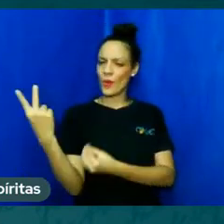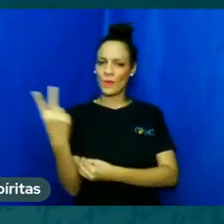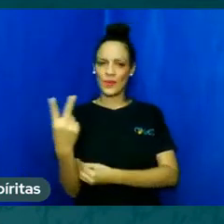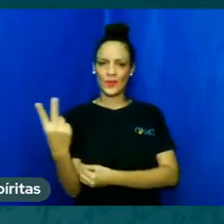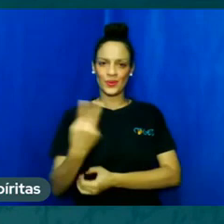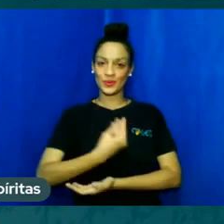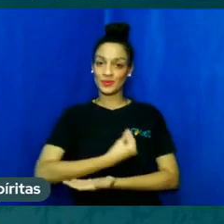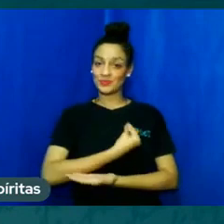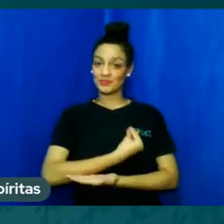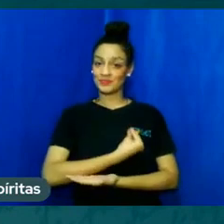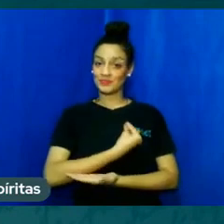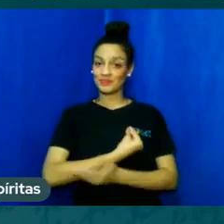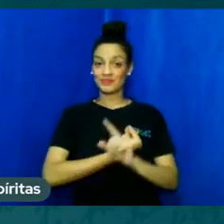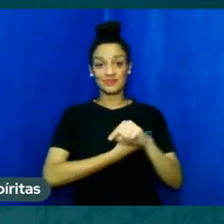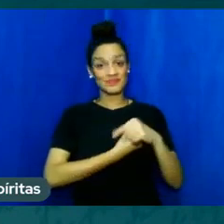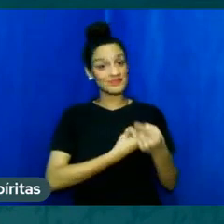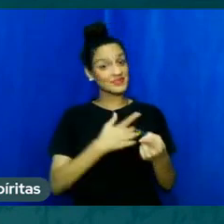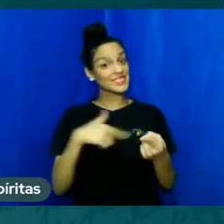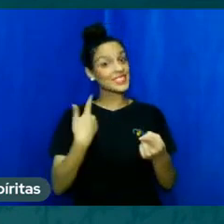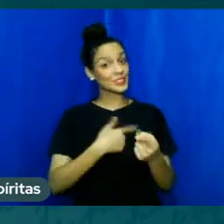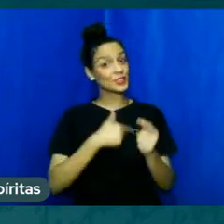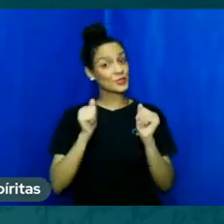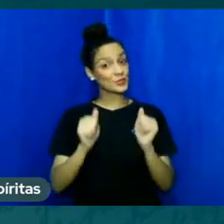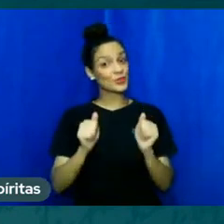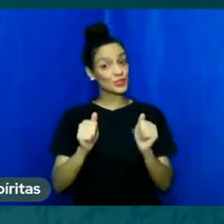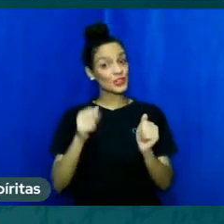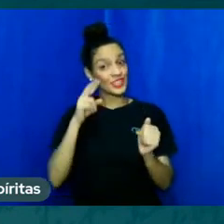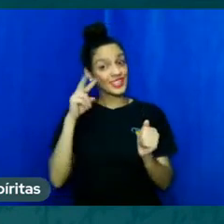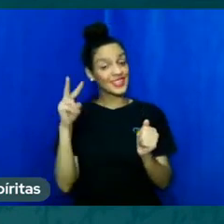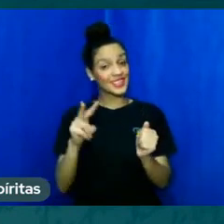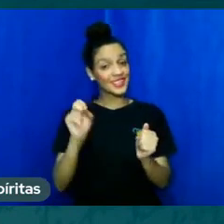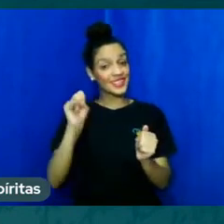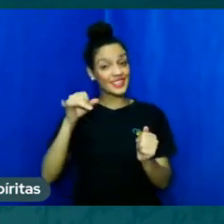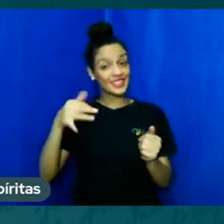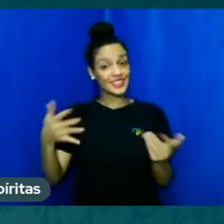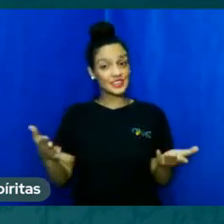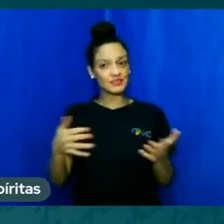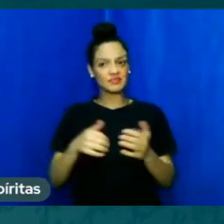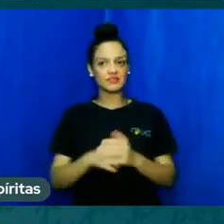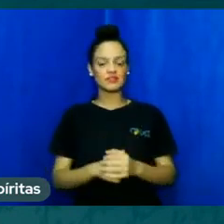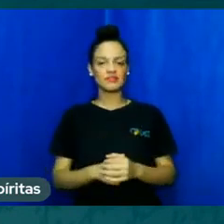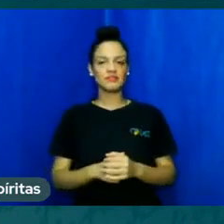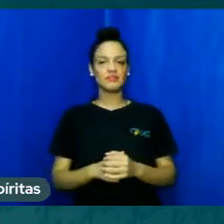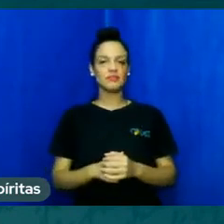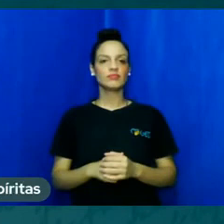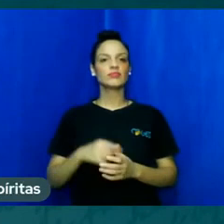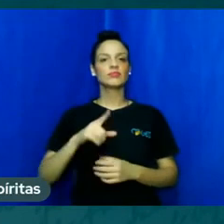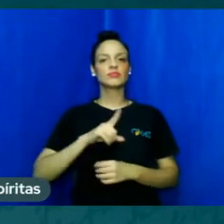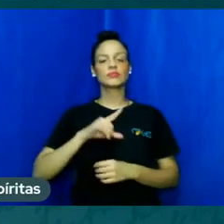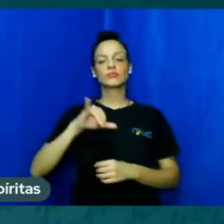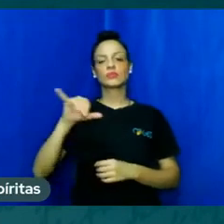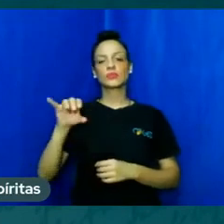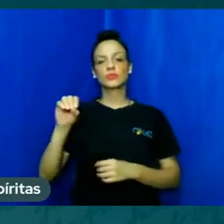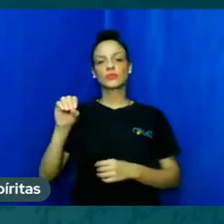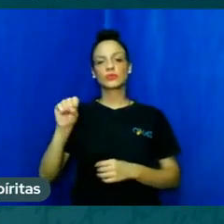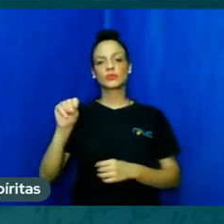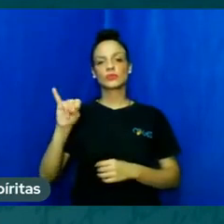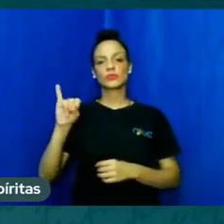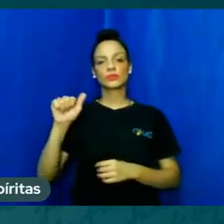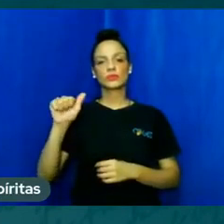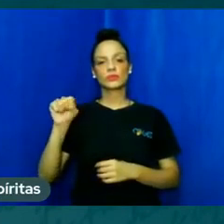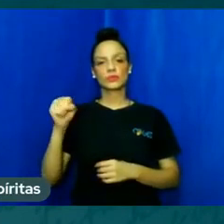Depois também a gente gostaria de ver, né? Às 22 e 1, tem o Josias Lima, com um